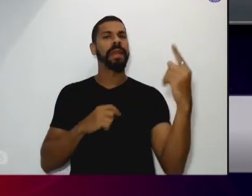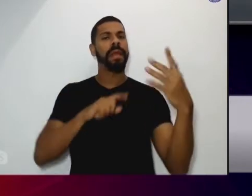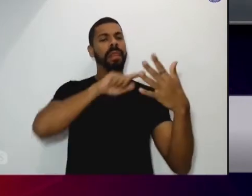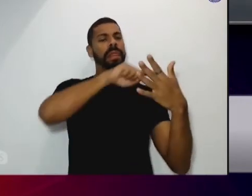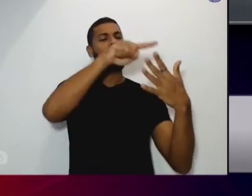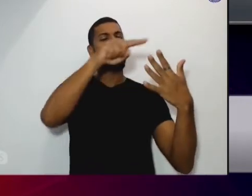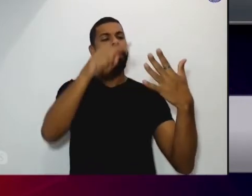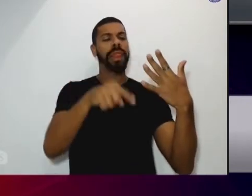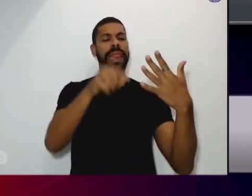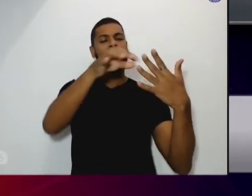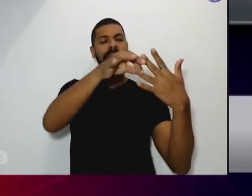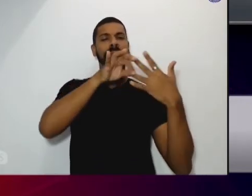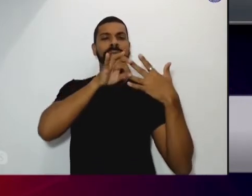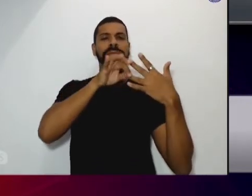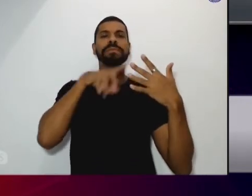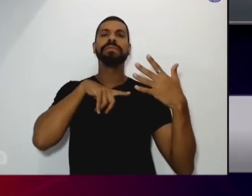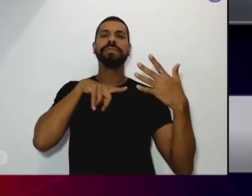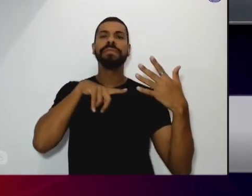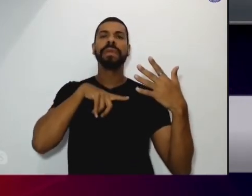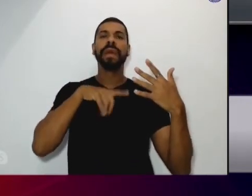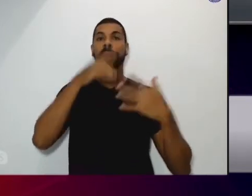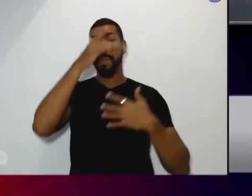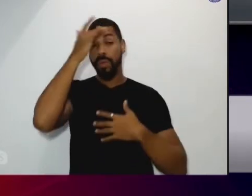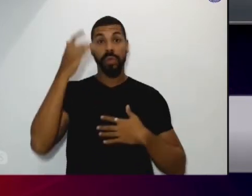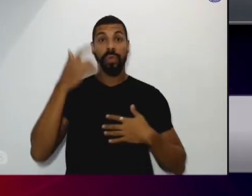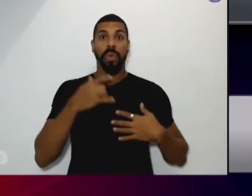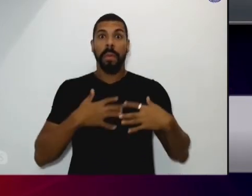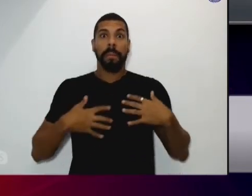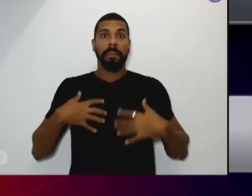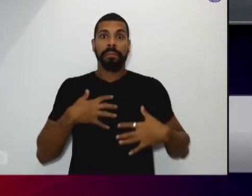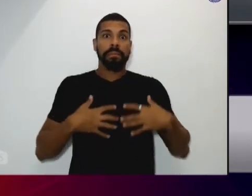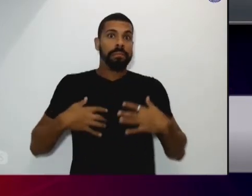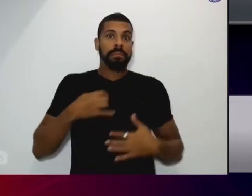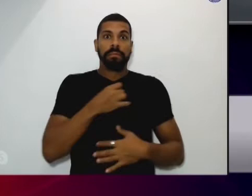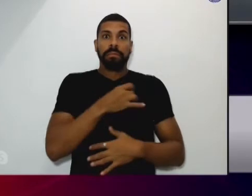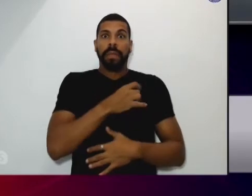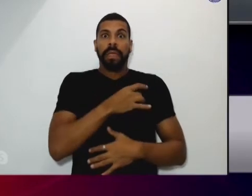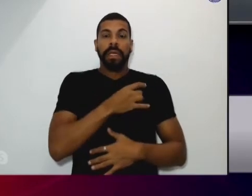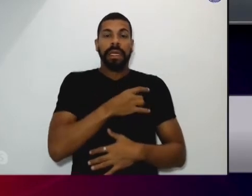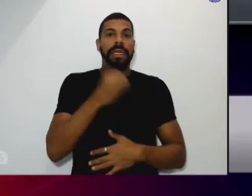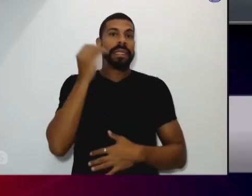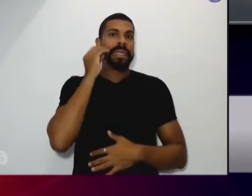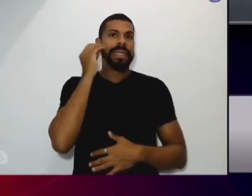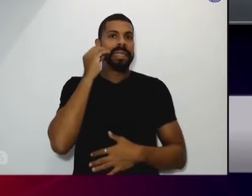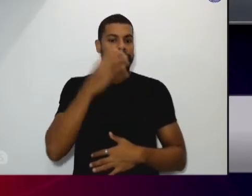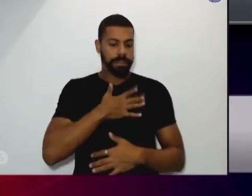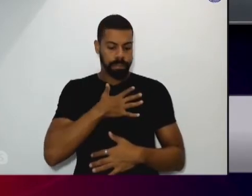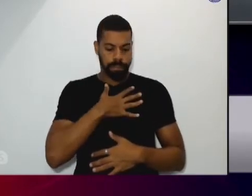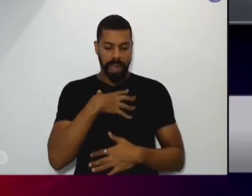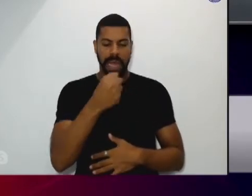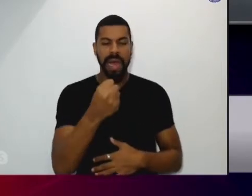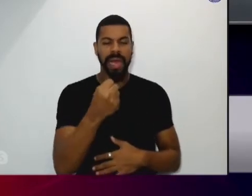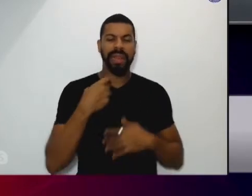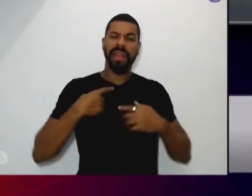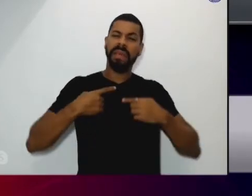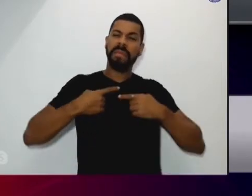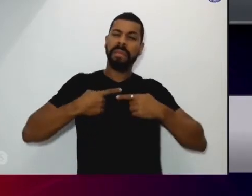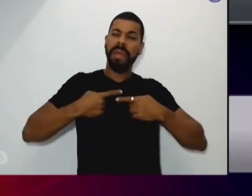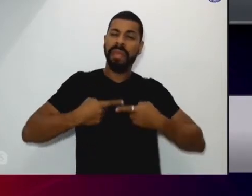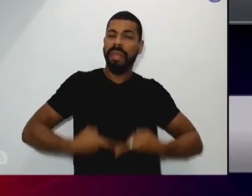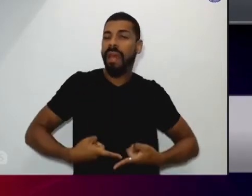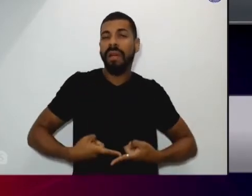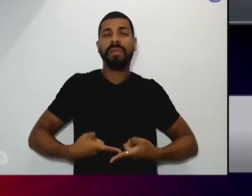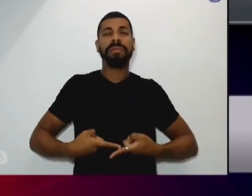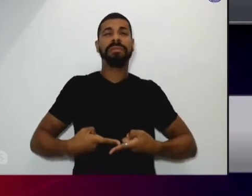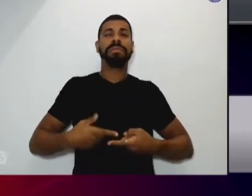fobias de pessoas com fobias de pessoas com em tentativa de suicídio com depressão pessoas em síndrome